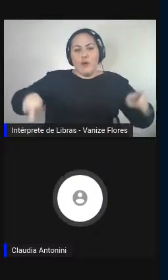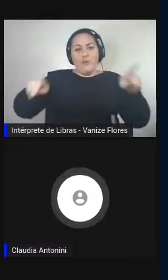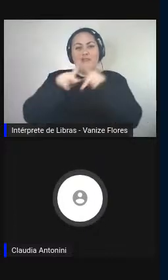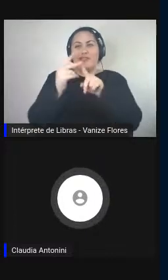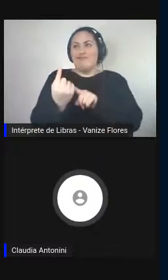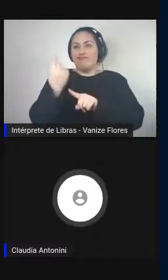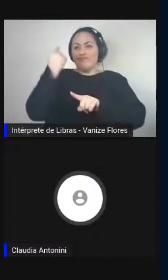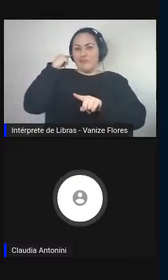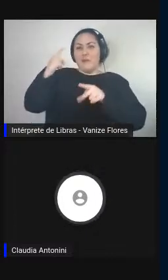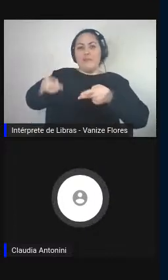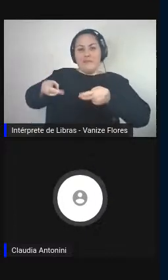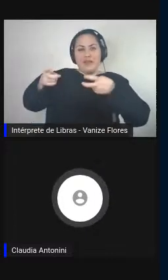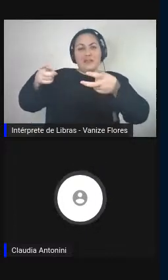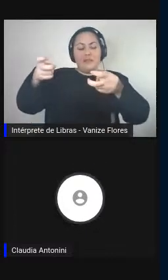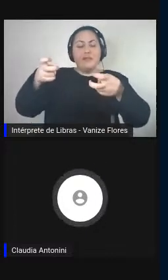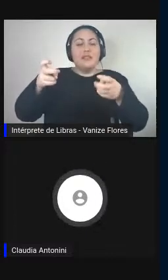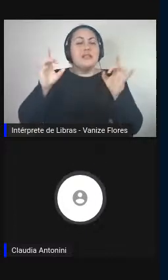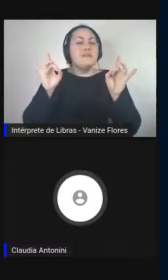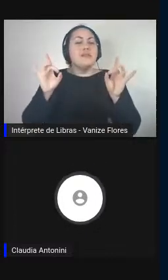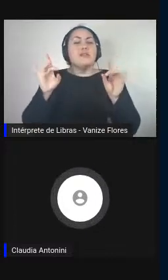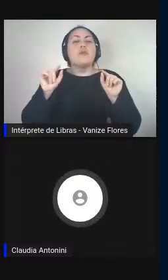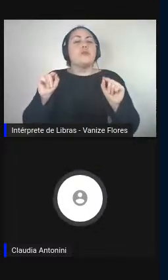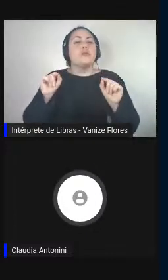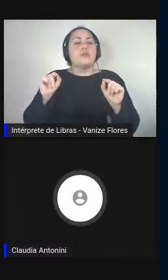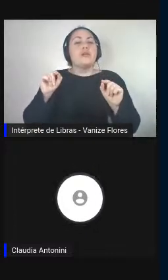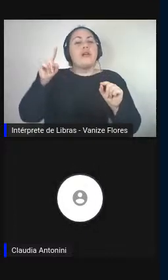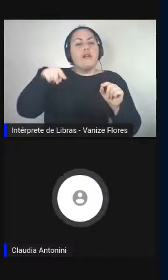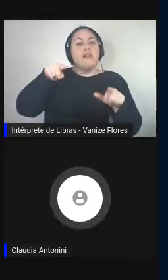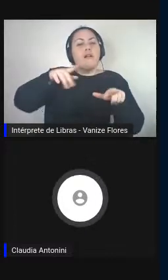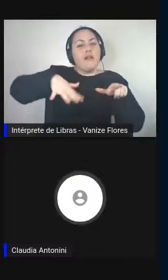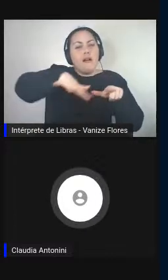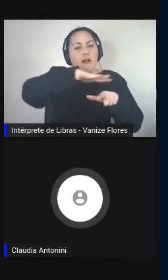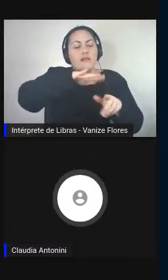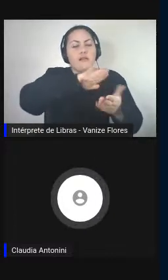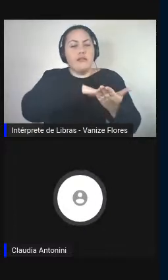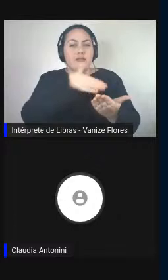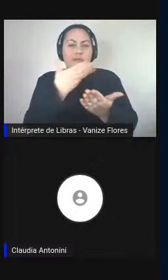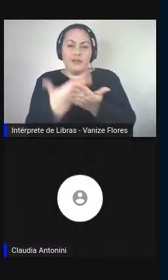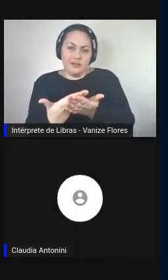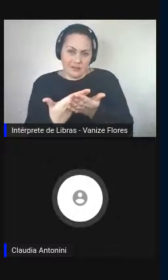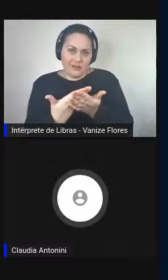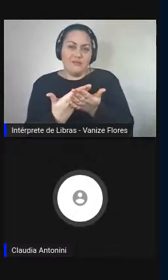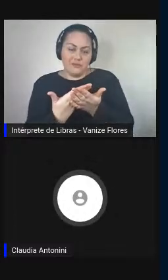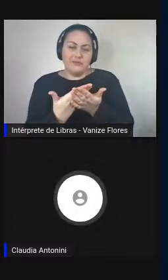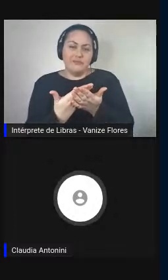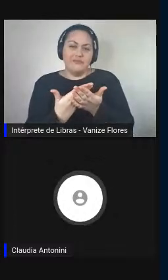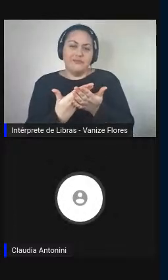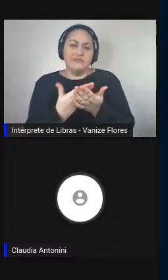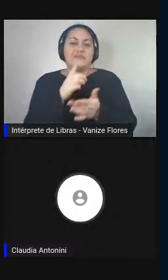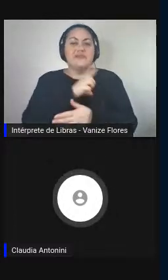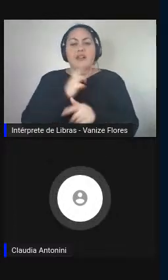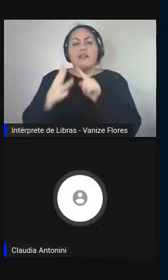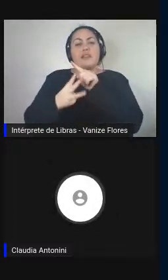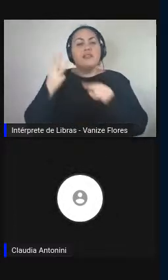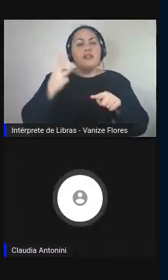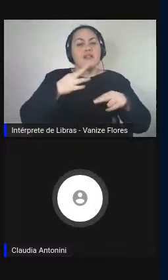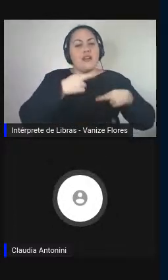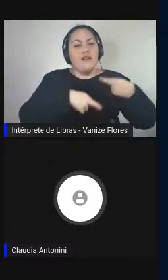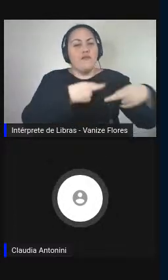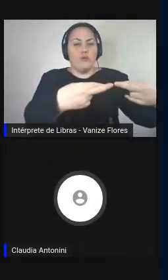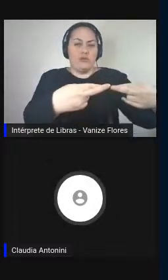identifico o âmbito específico da interpretação em três revoluções, se